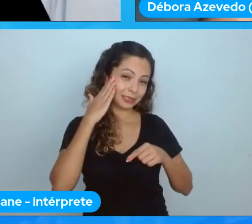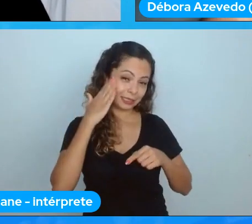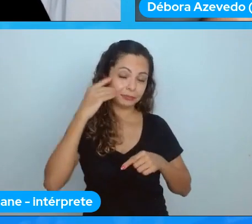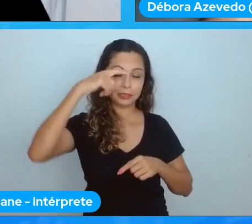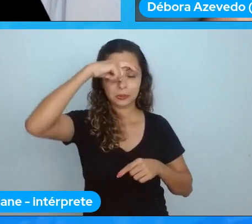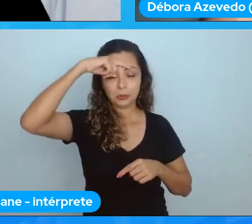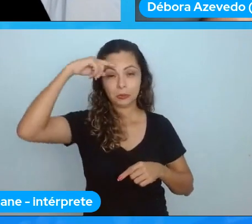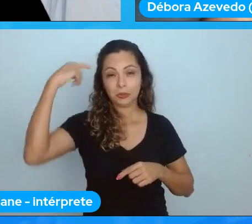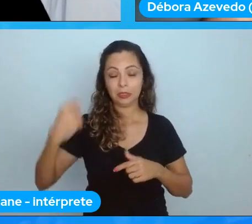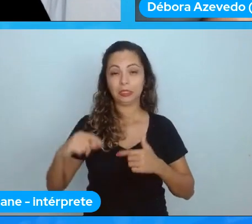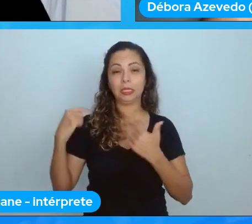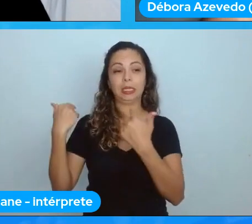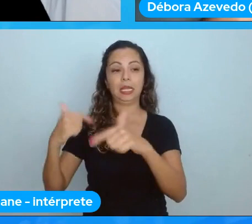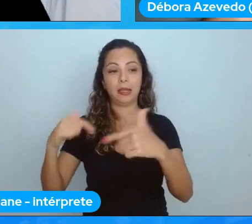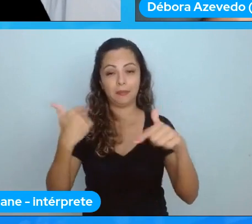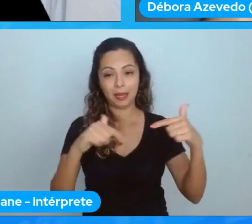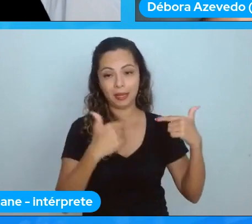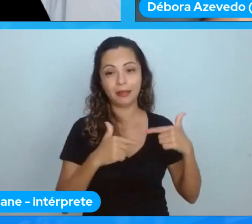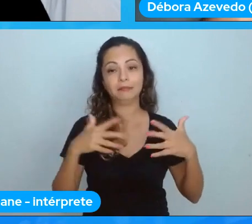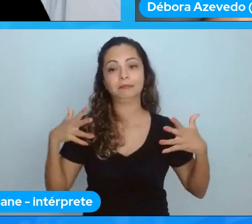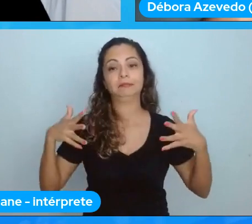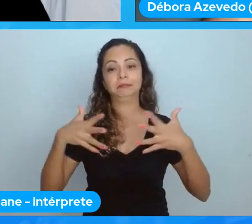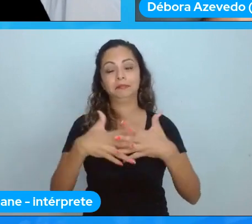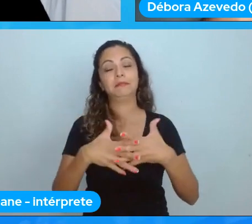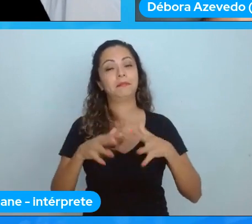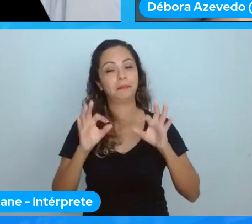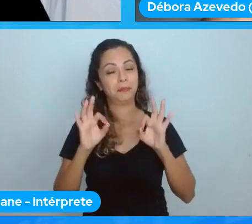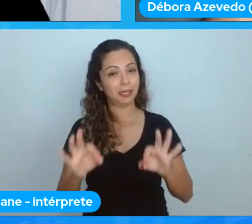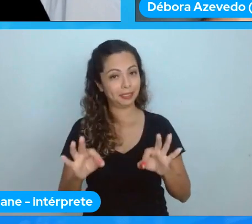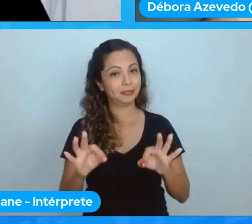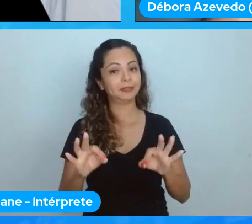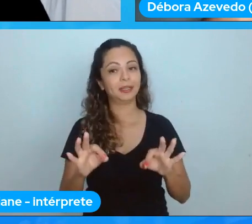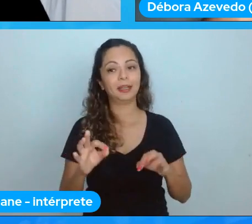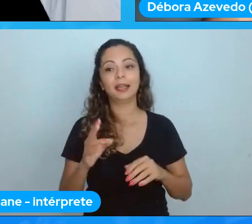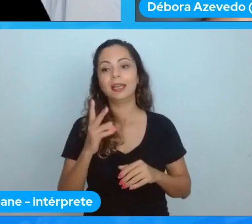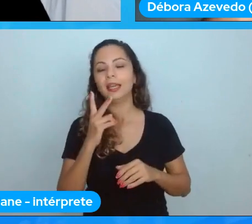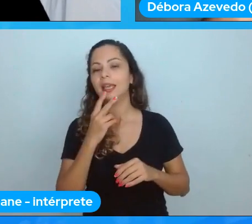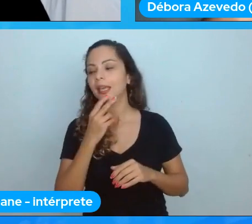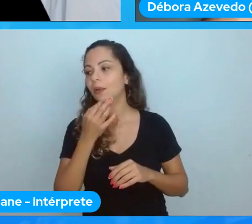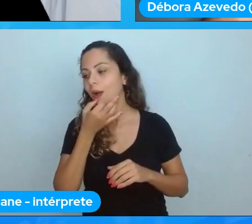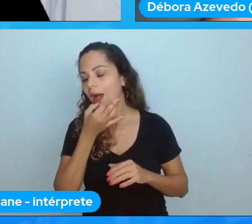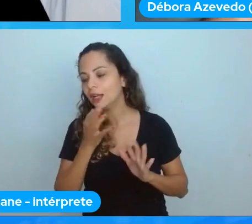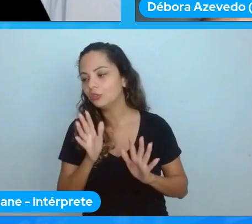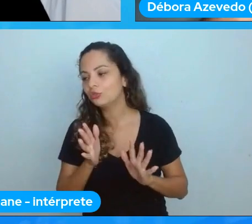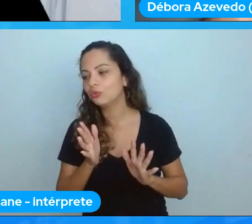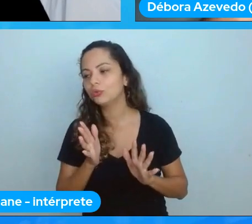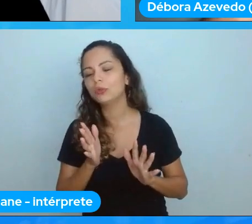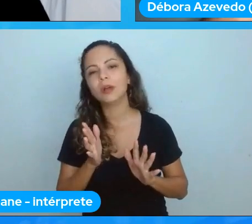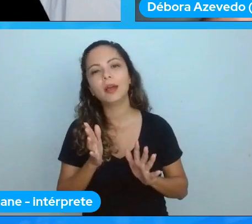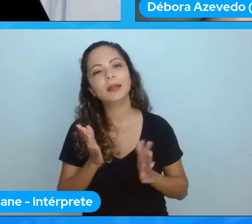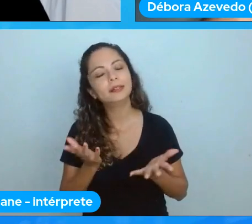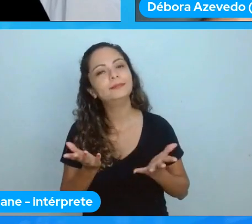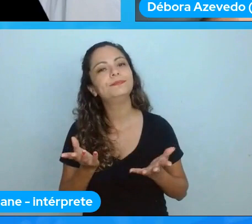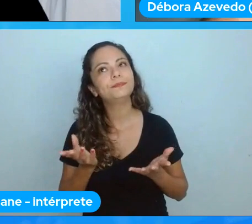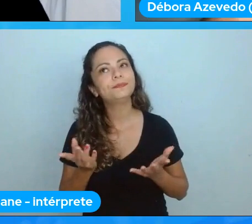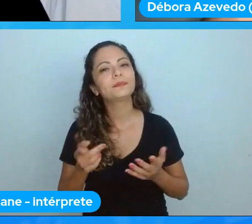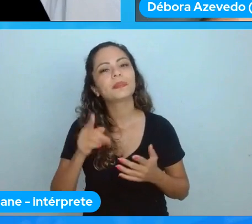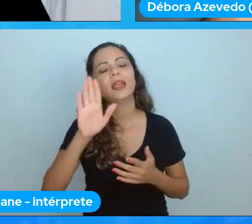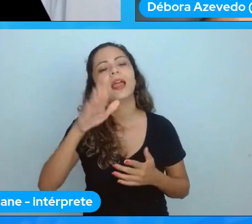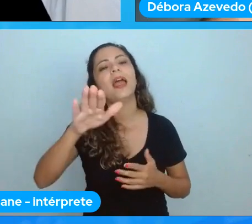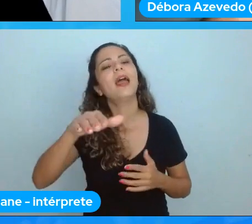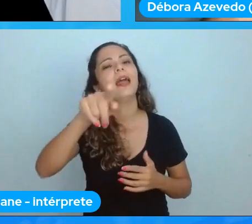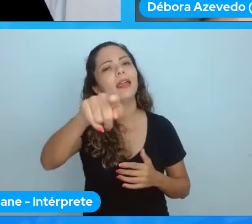complexo e eu acho que esse processo de falar assim e agora você venha pra cá